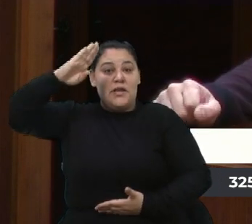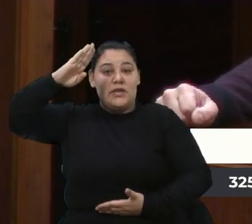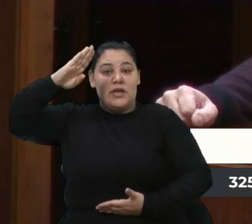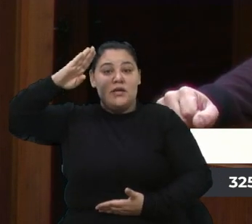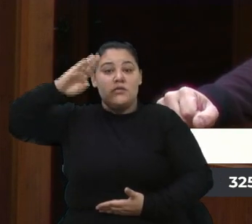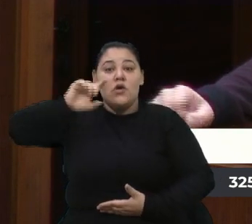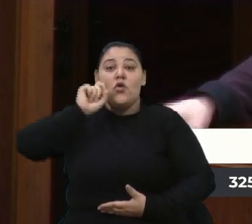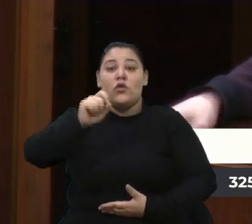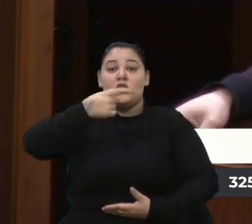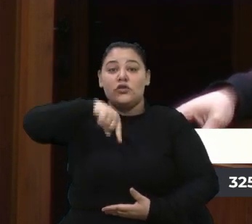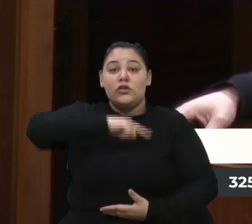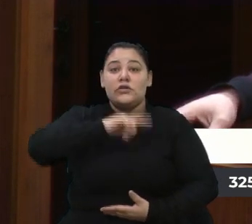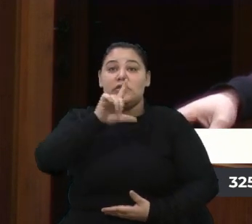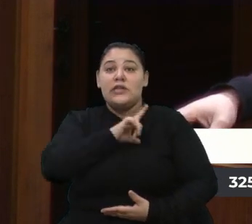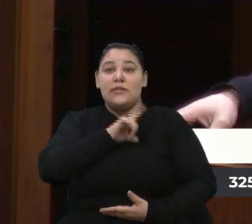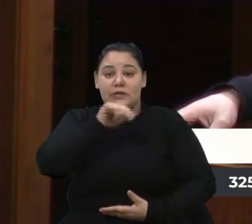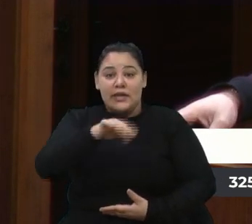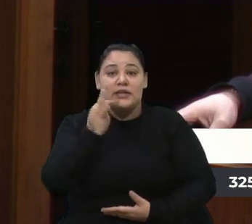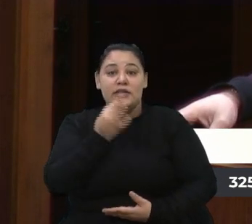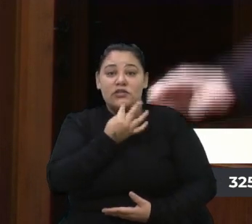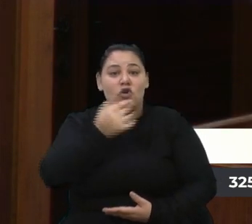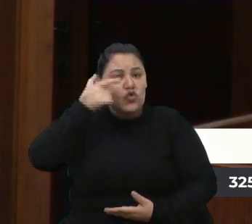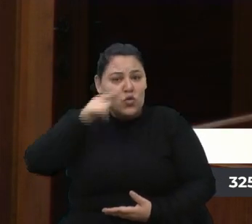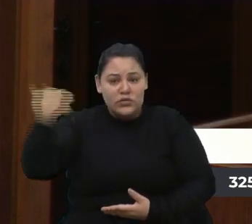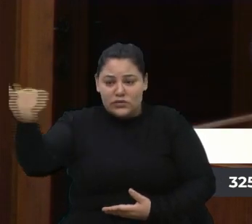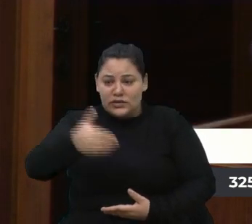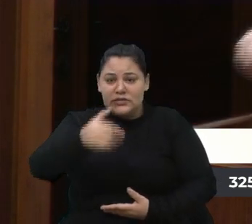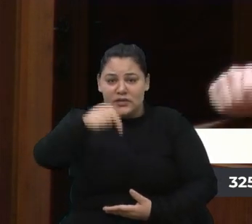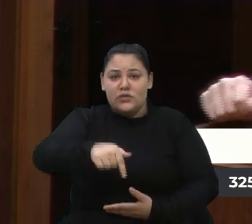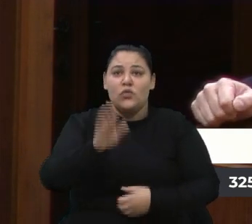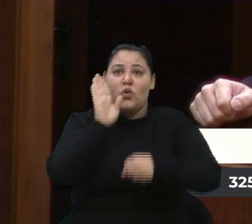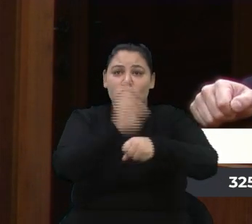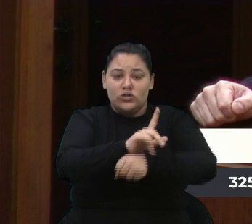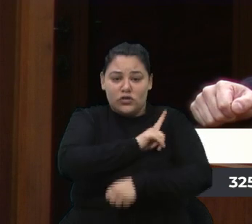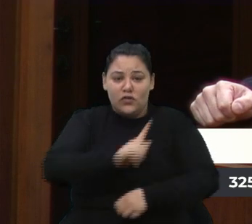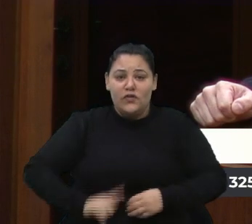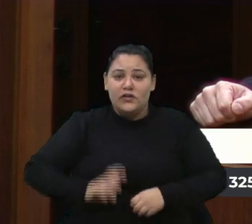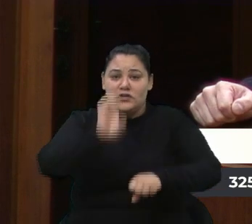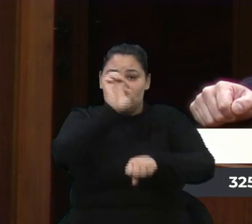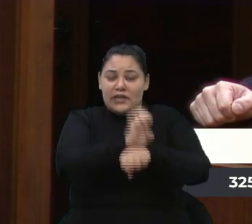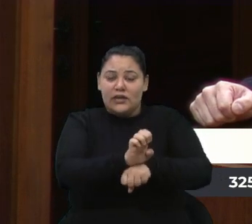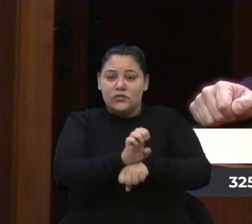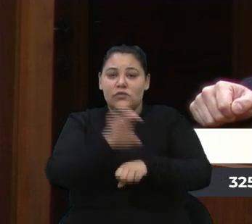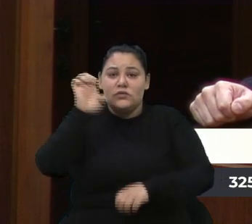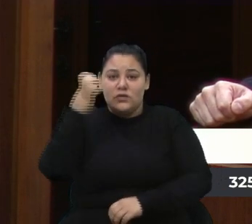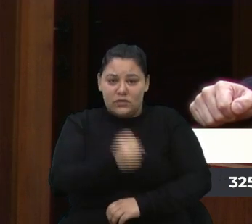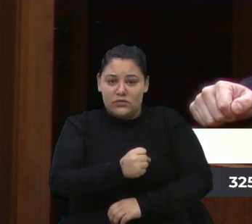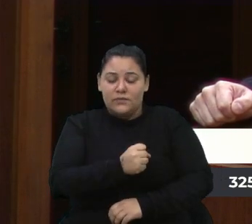Tati, aqui em Caxias do Sul, que graças a Deus conseguimos trazer, com o auxílio do Governo do Estado, governador Eduardo Leite.